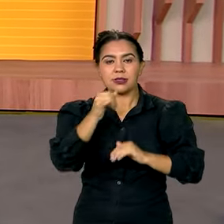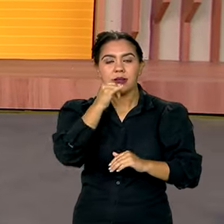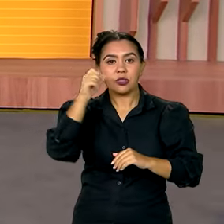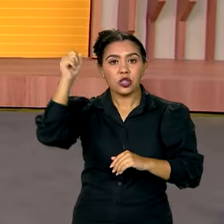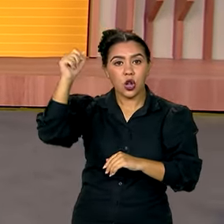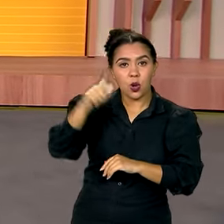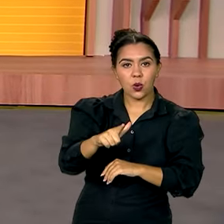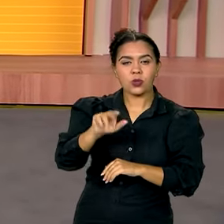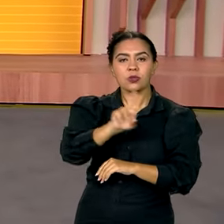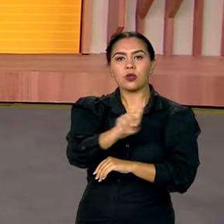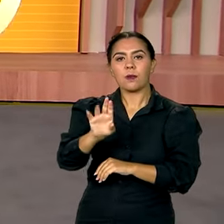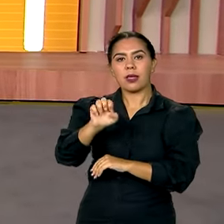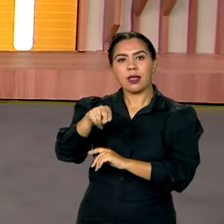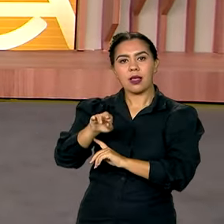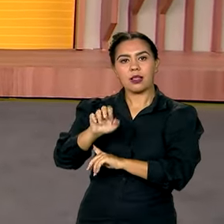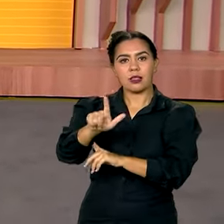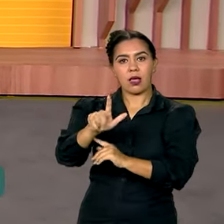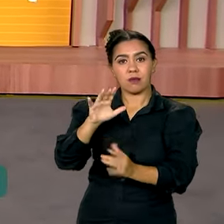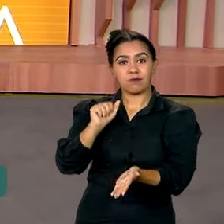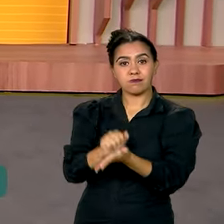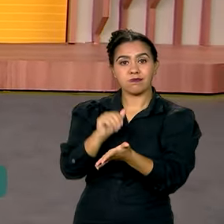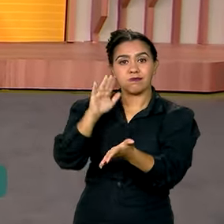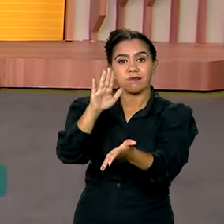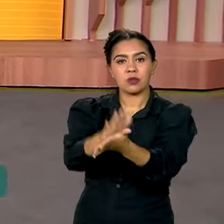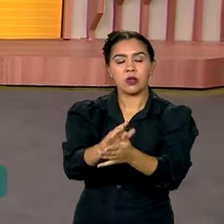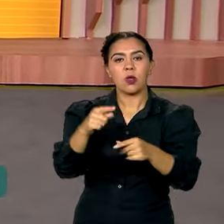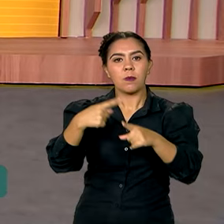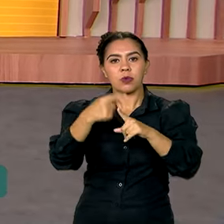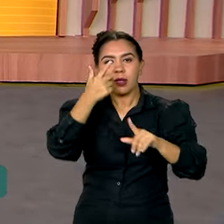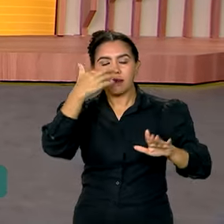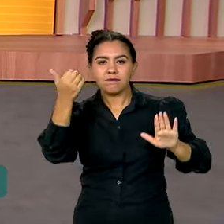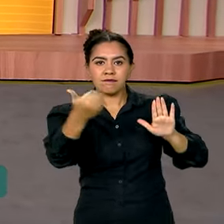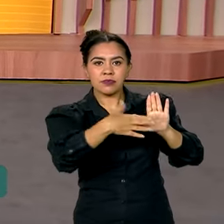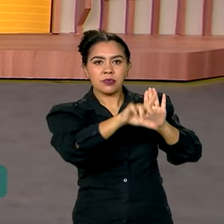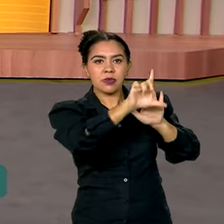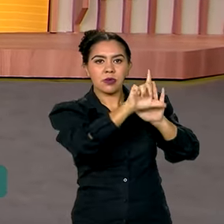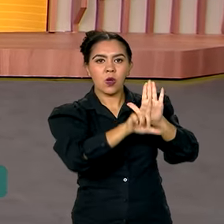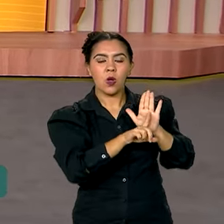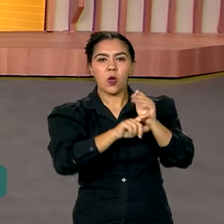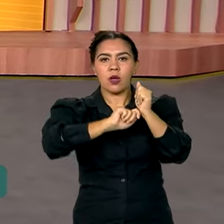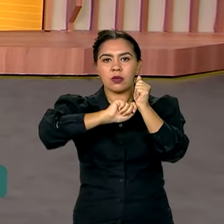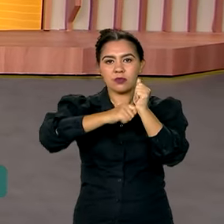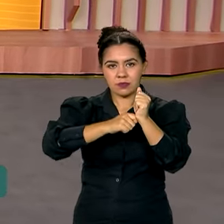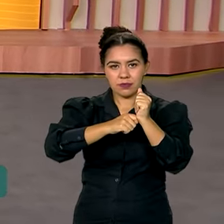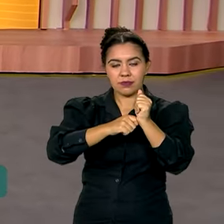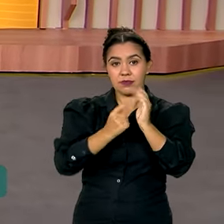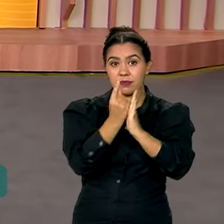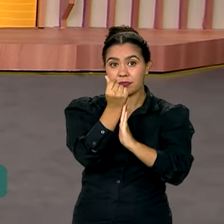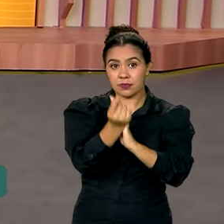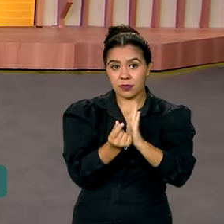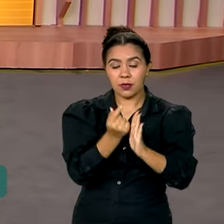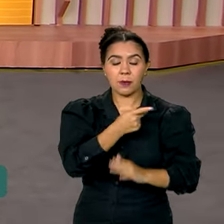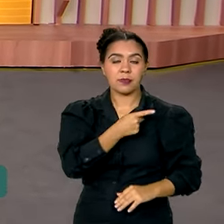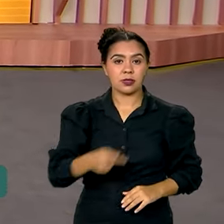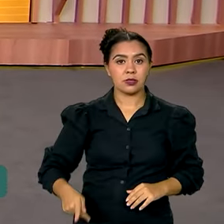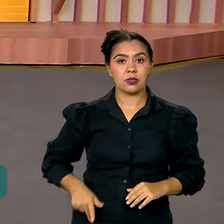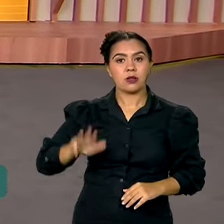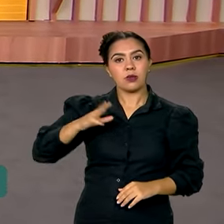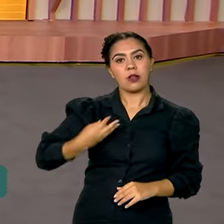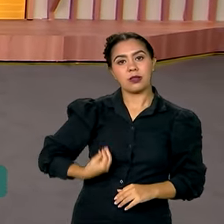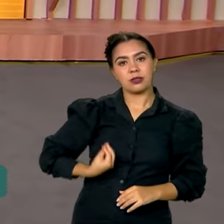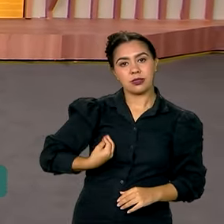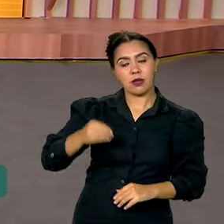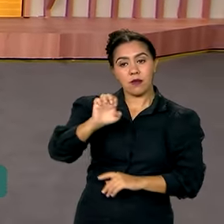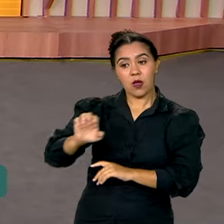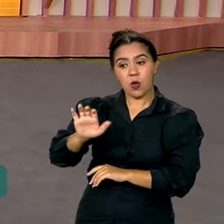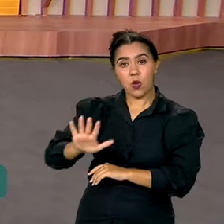13 milhões de reais. Isso por violações ao Código de Defesa do Consumidor. O presidente Lula, que estava na Europa aí